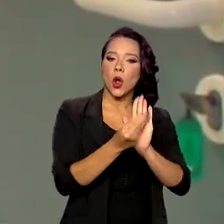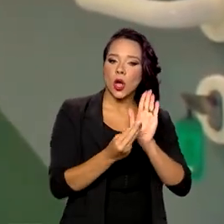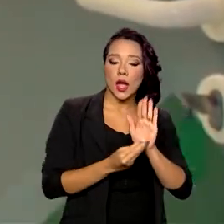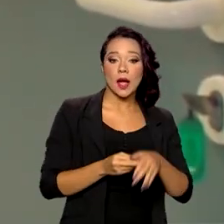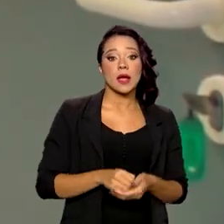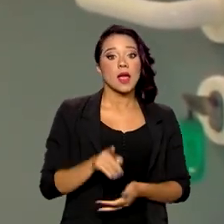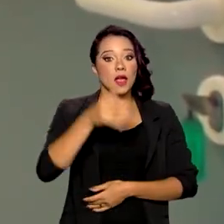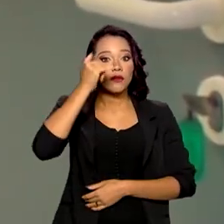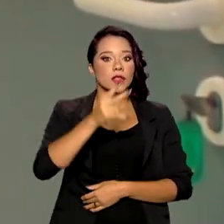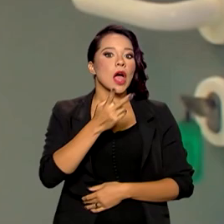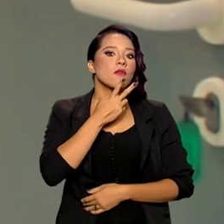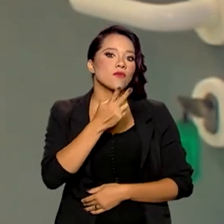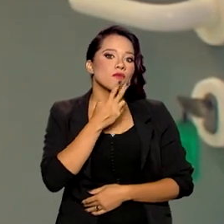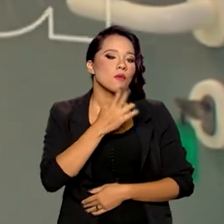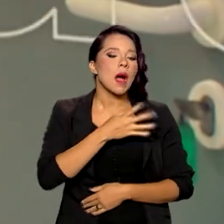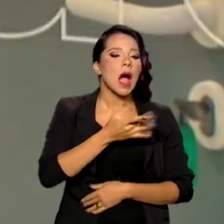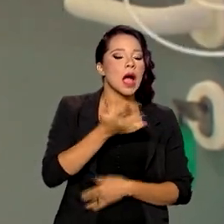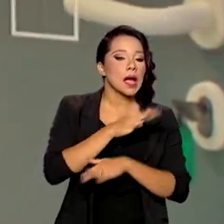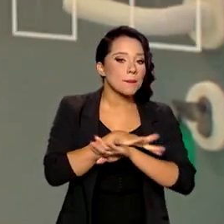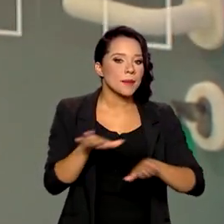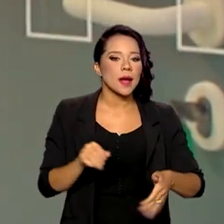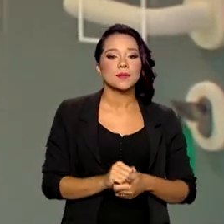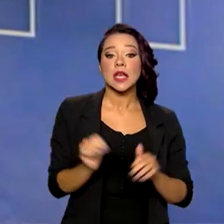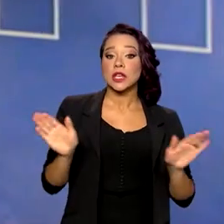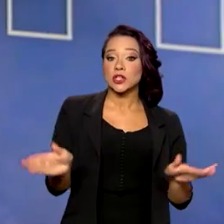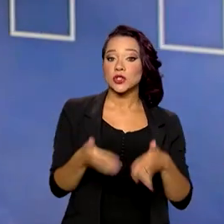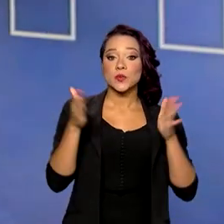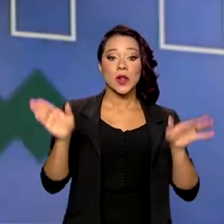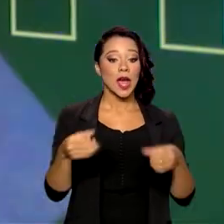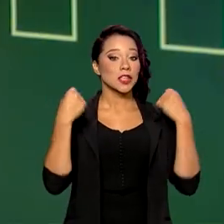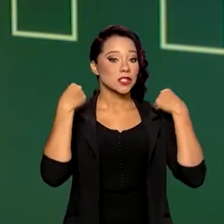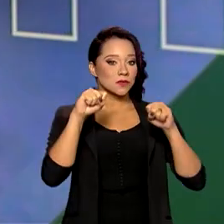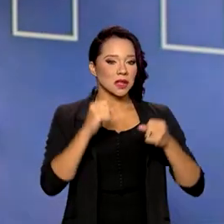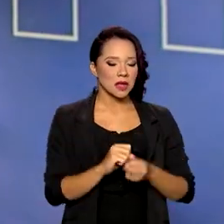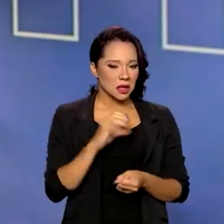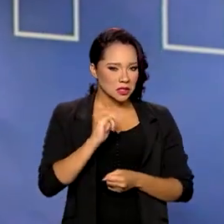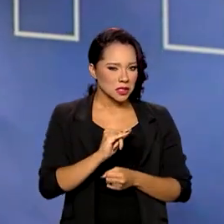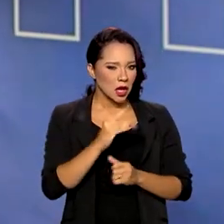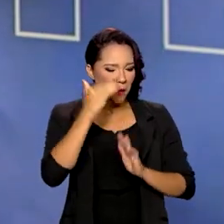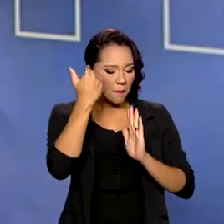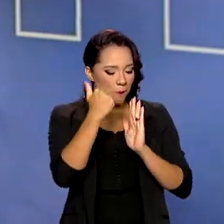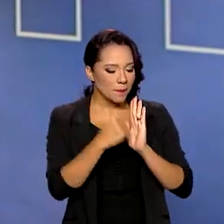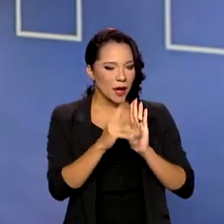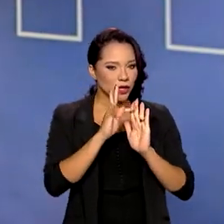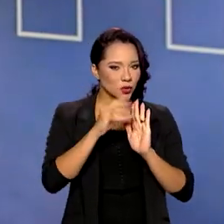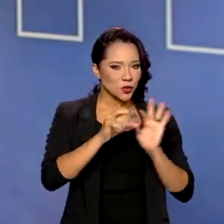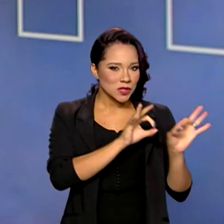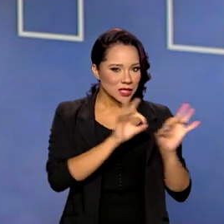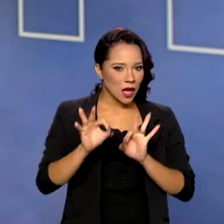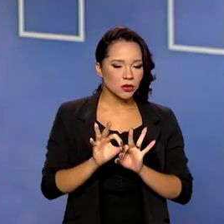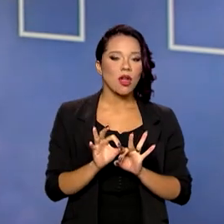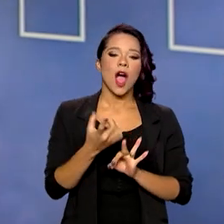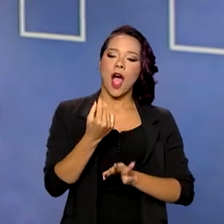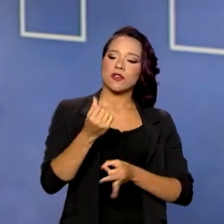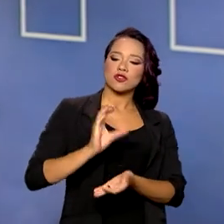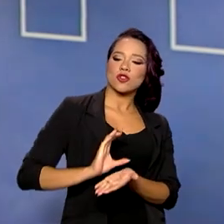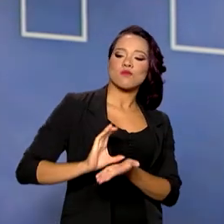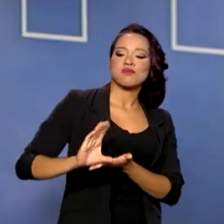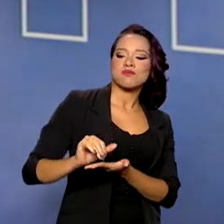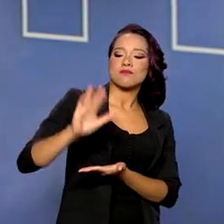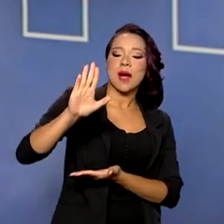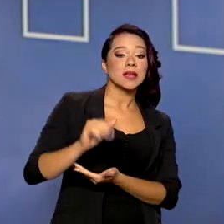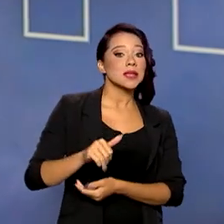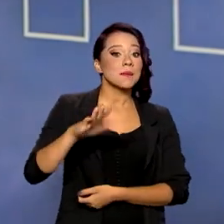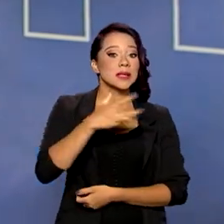combate ao tabagismo, estímulo à atividade física. Então, quem fizer o dever de casa recebe mais e isso é mais saúde para a